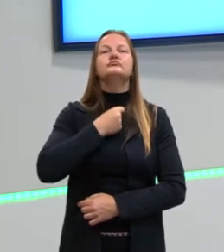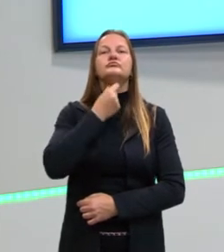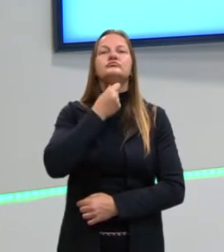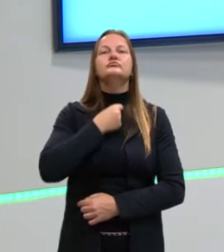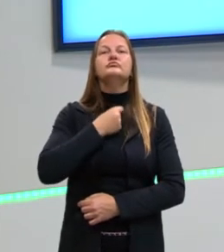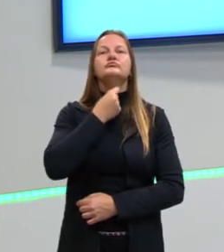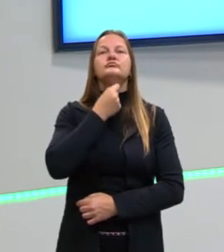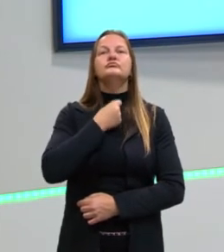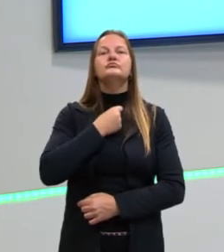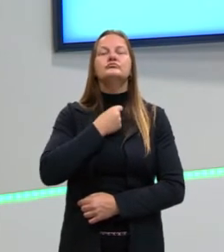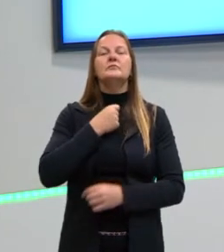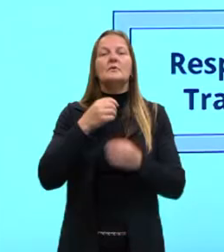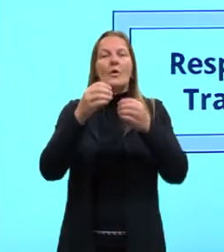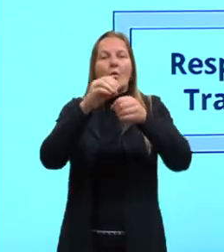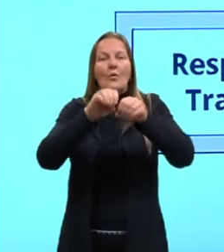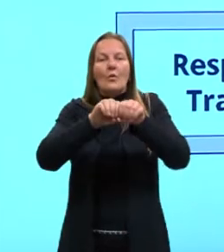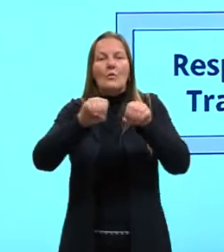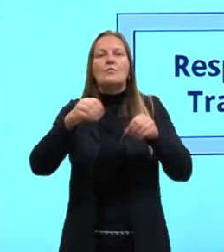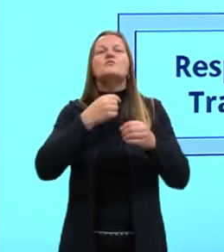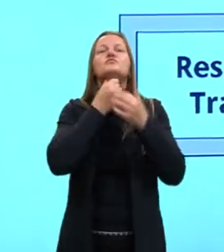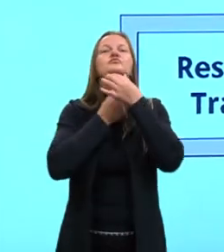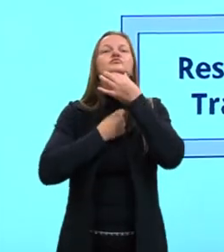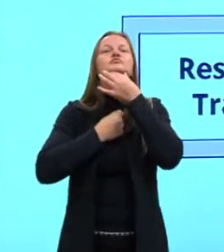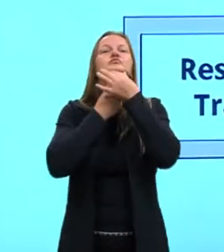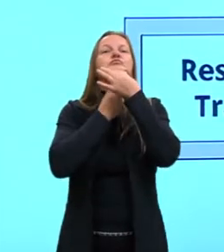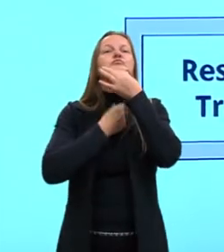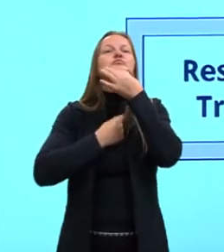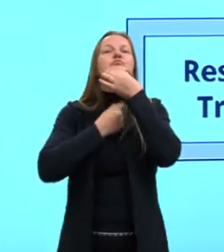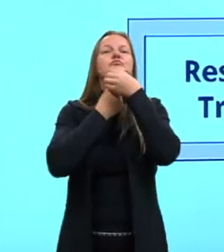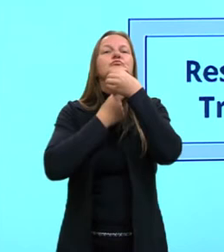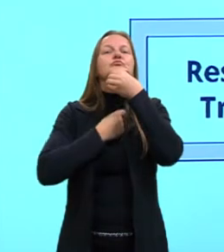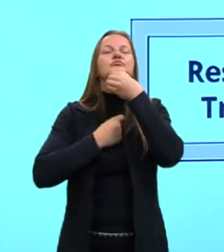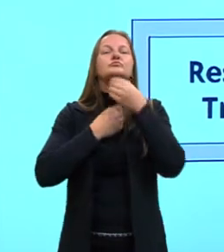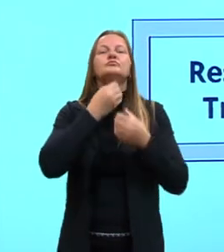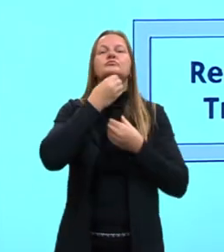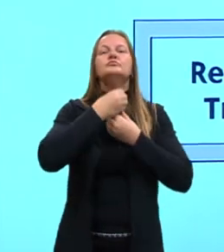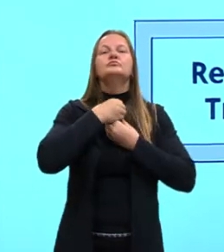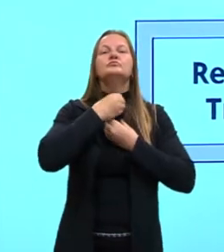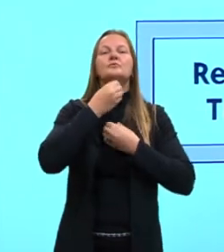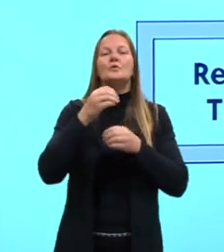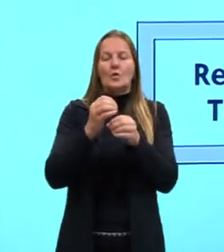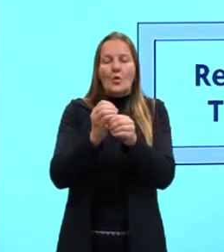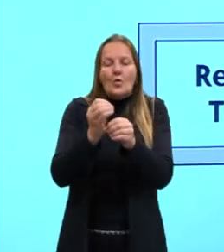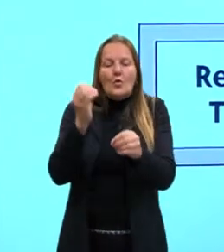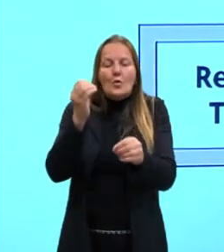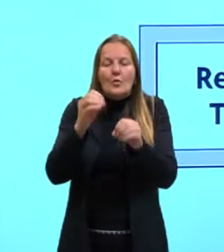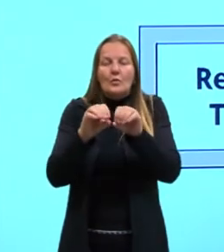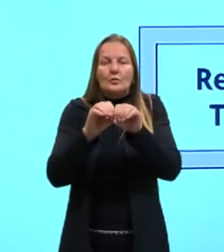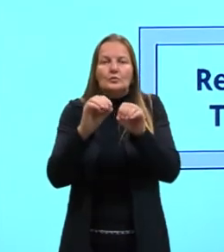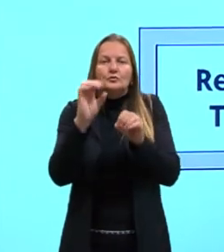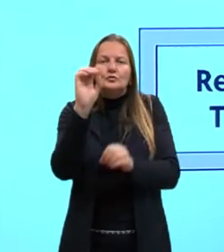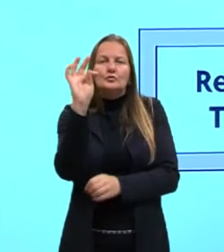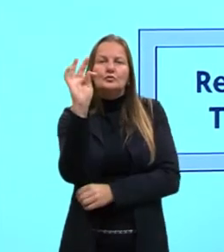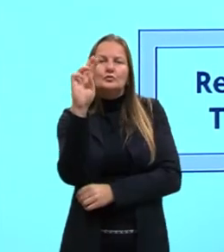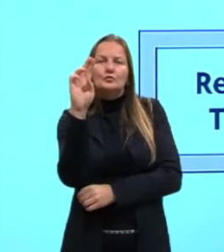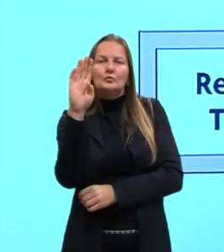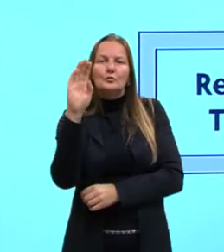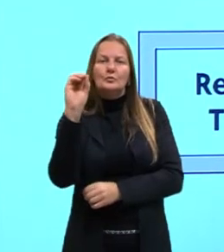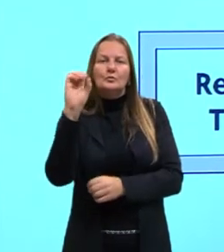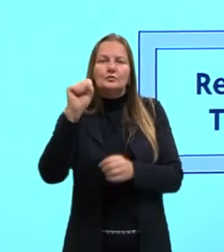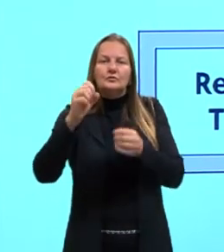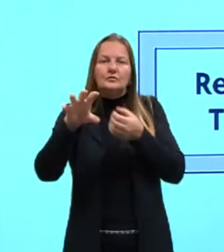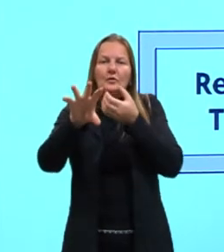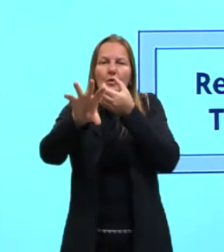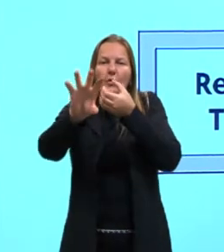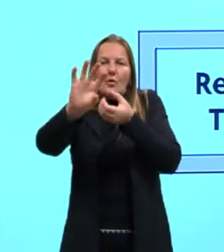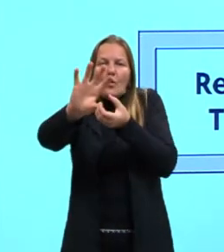ocorrer através da traqueia. A traqueia mesmo. Que é um sistema de tubos fininhos, através do qual o ar entra